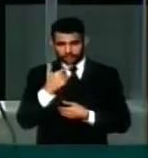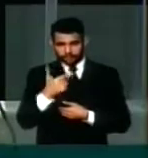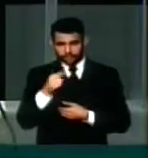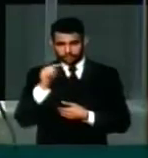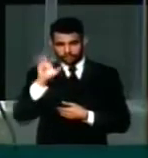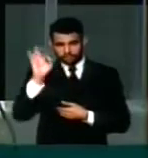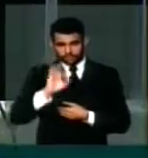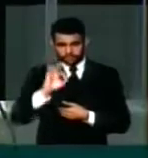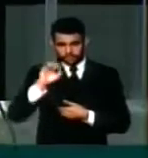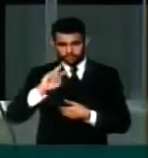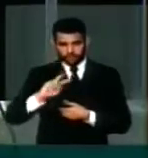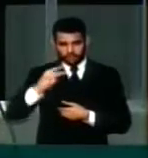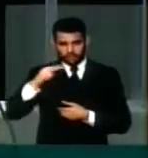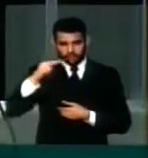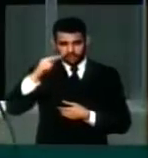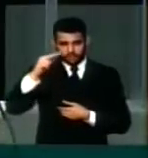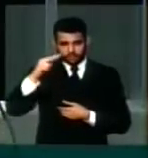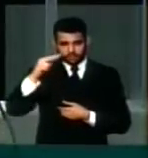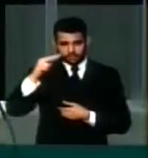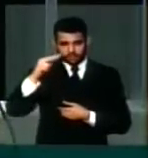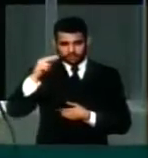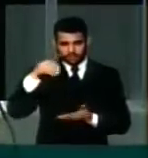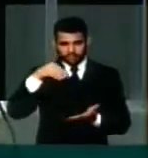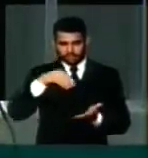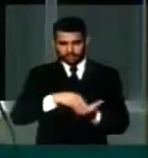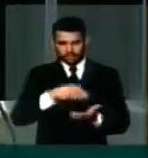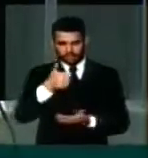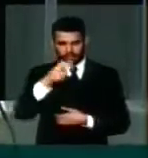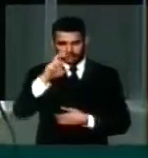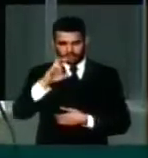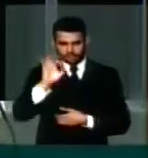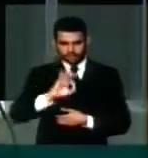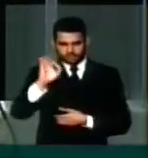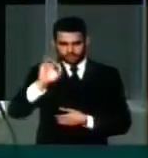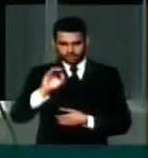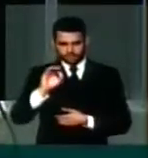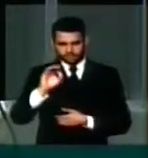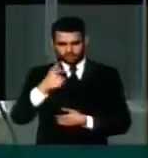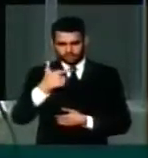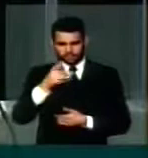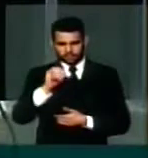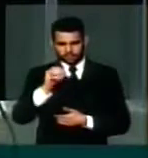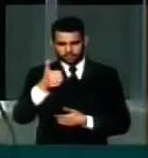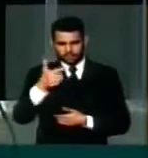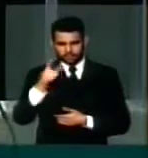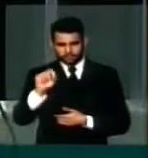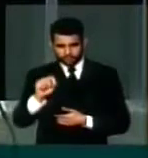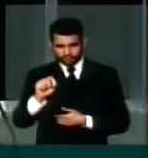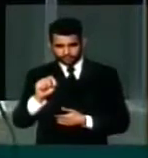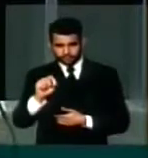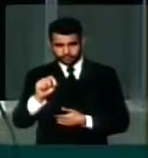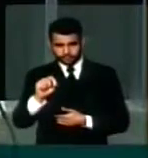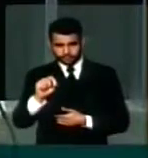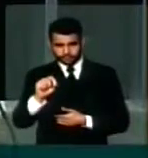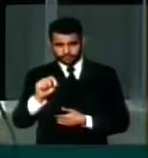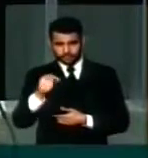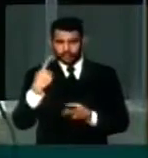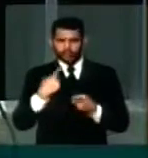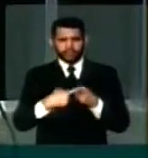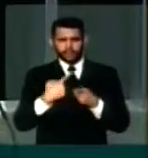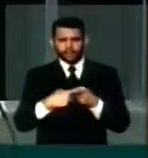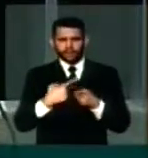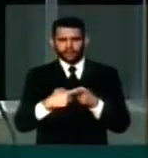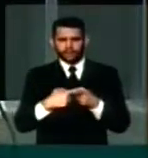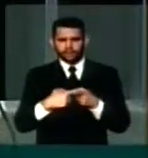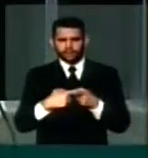elevando-se gradativamente até 15% em 2020. Por que